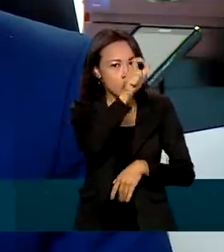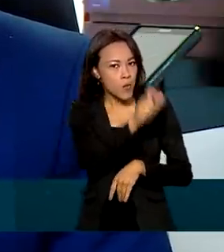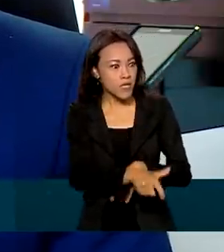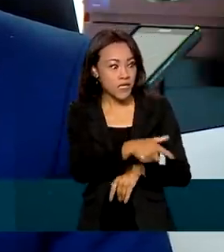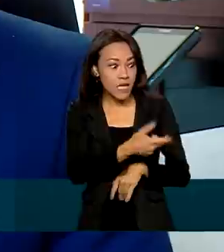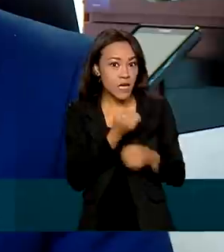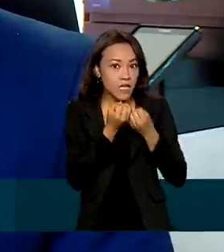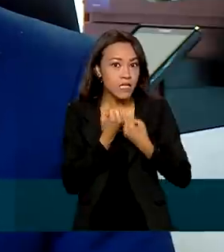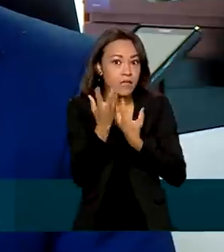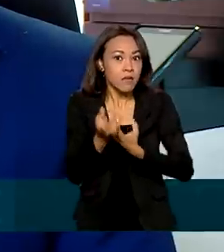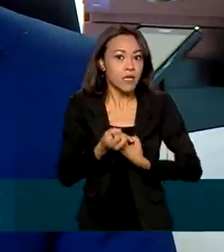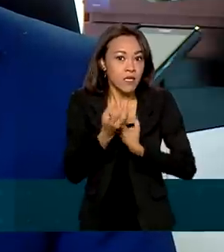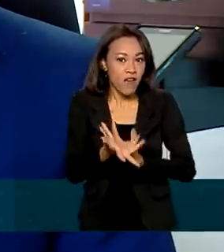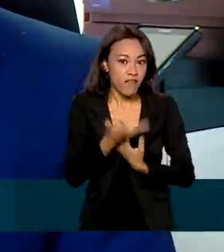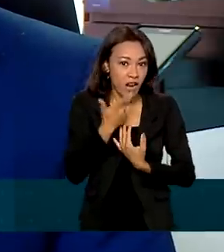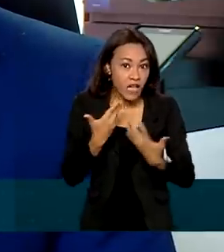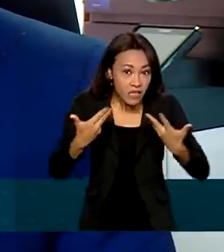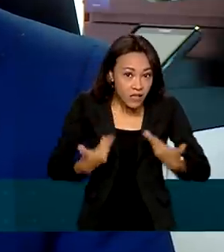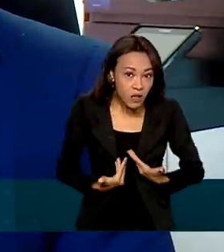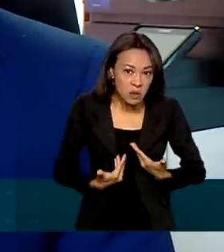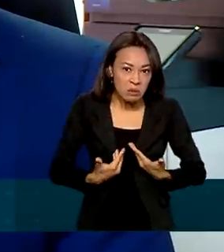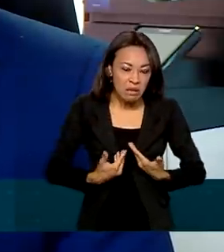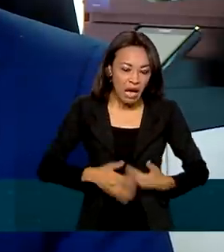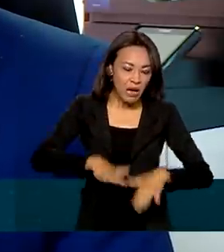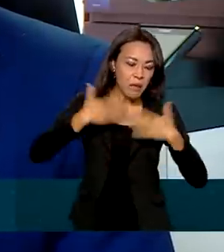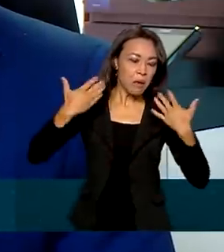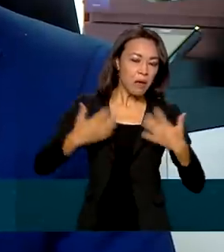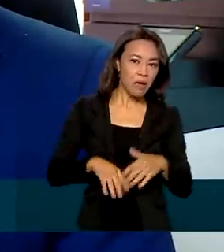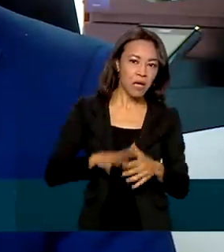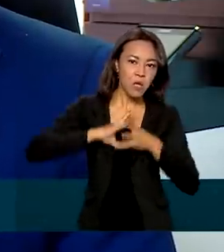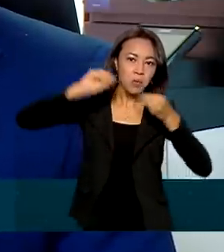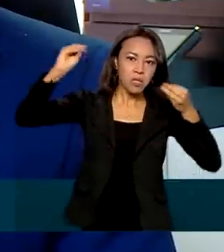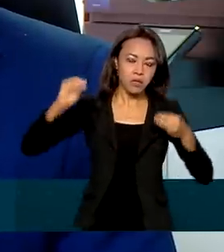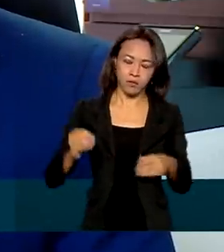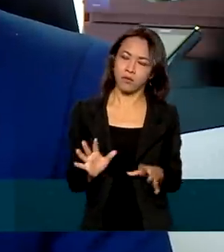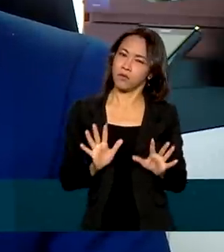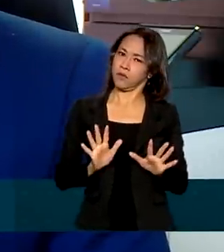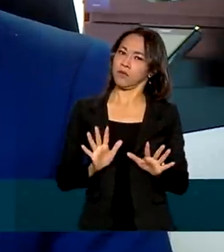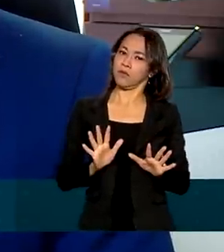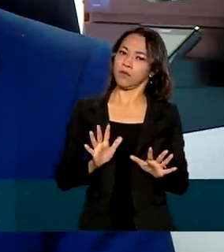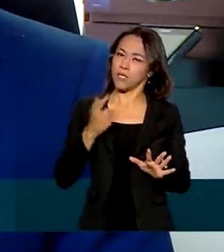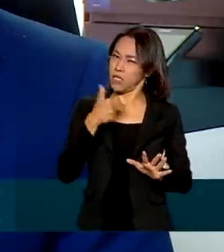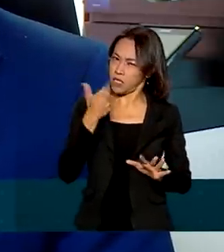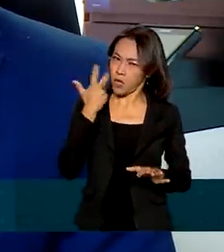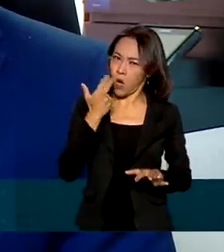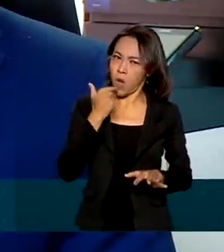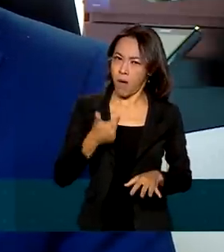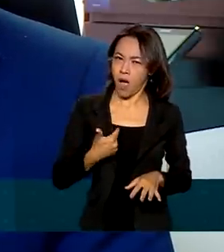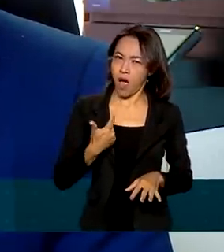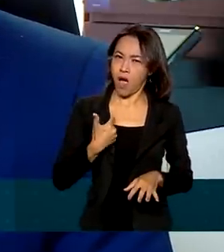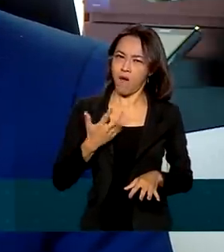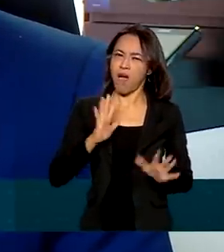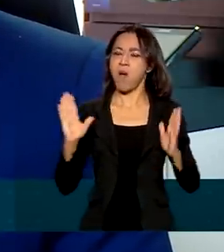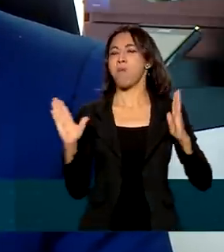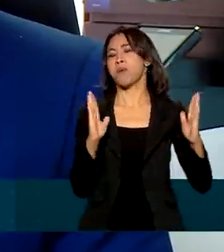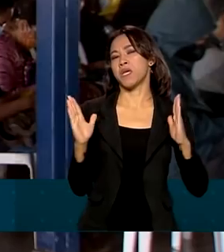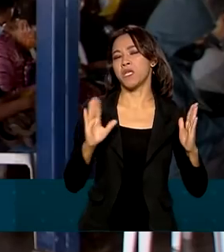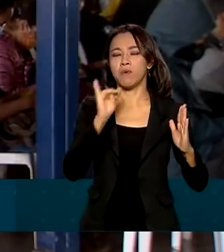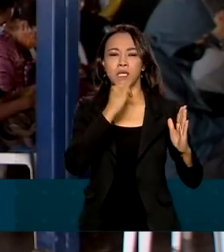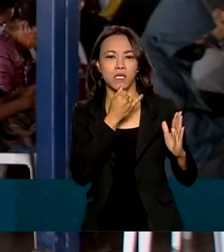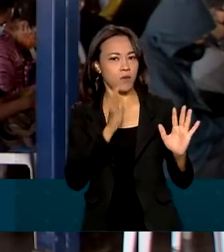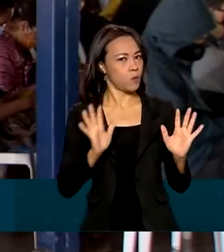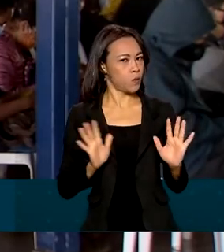expressar já é terapêutico. Então, não pense, ah, isso é normal, ah, é uma fase ou é uma tristeza.